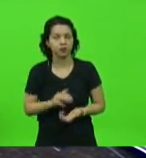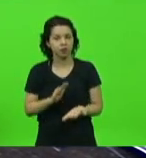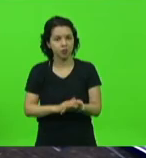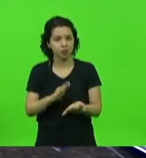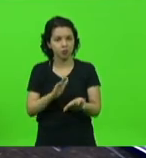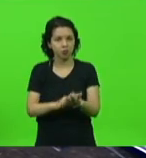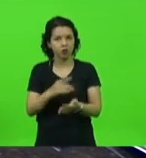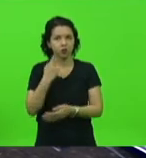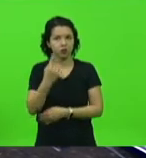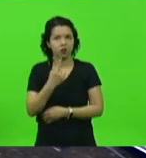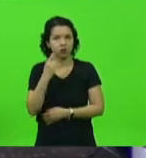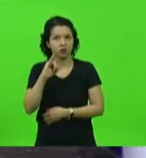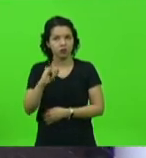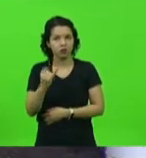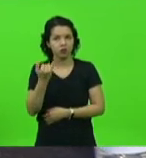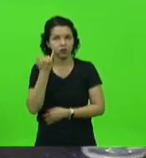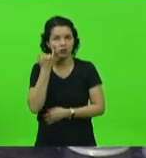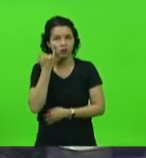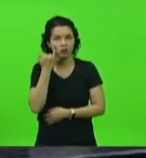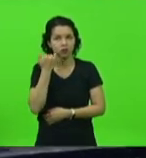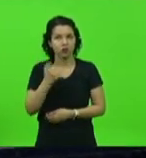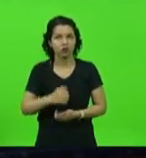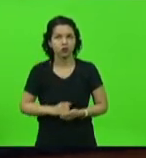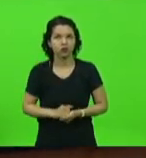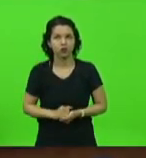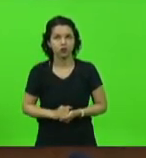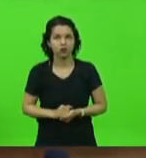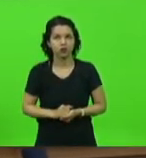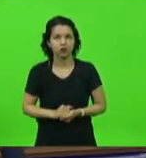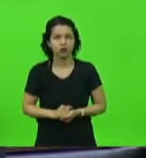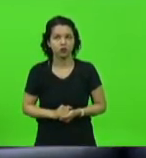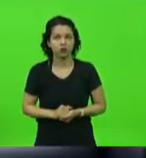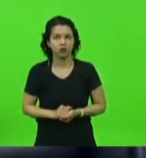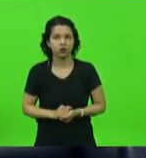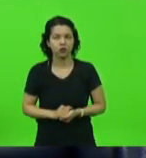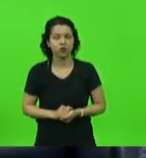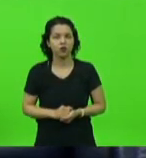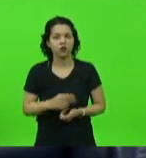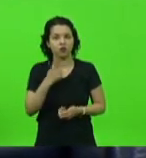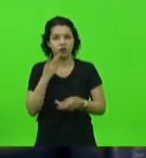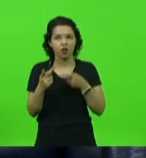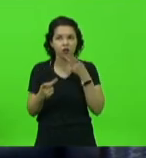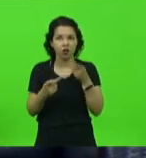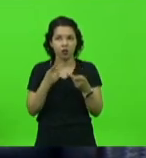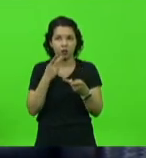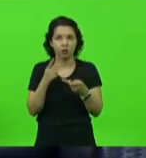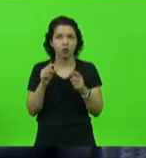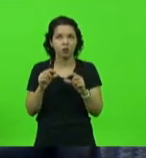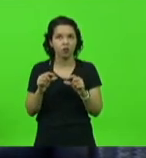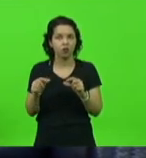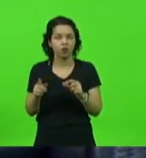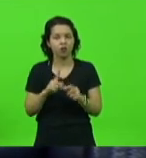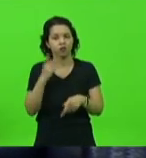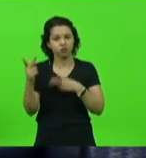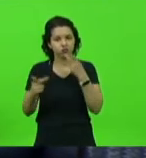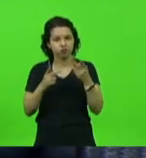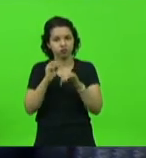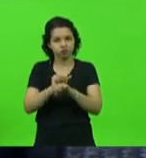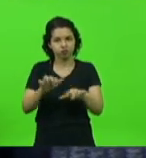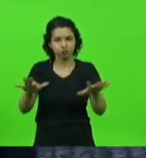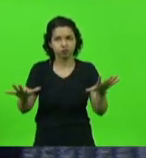Jessé. O senhor está correndo, não a boca miúda, mas a boca grande em todo o Estado, esse